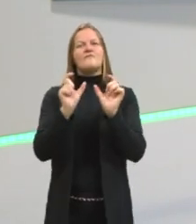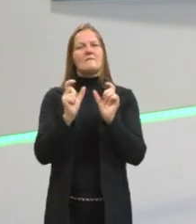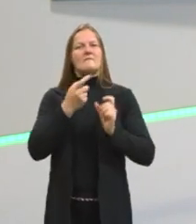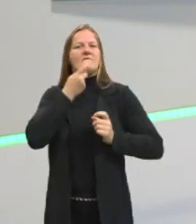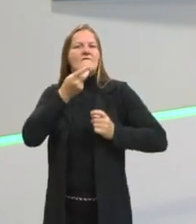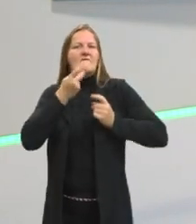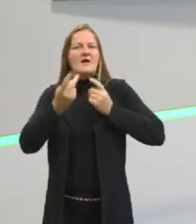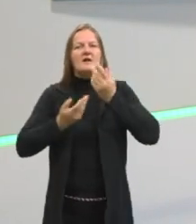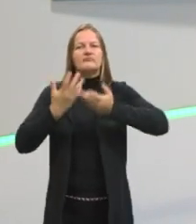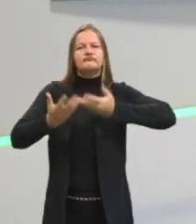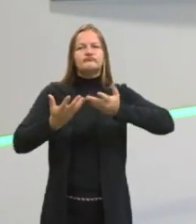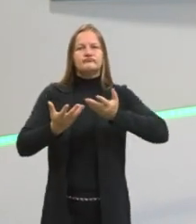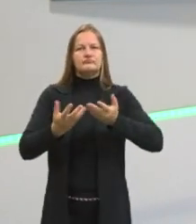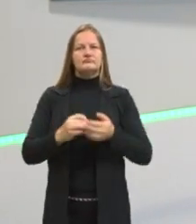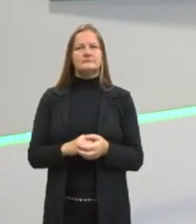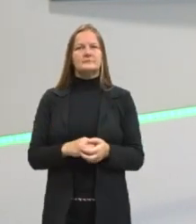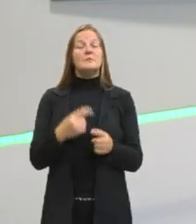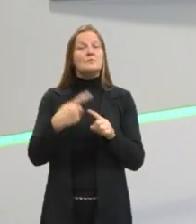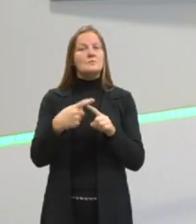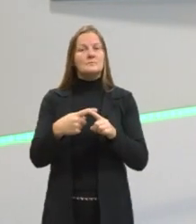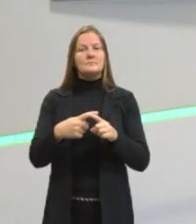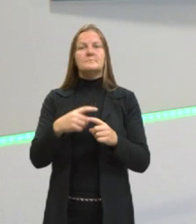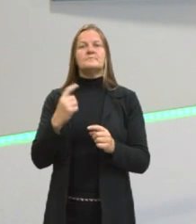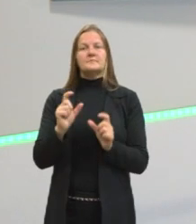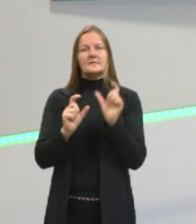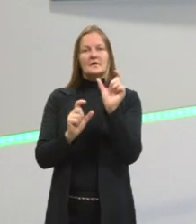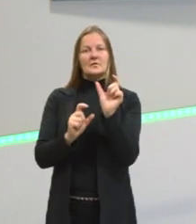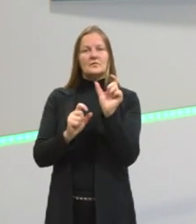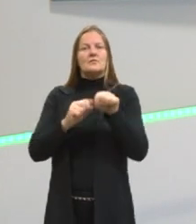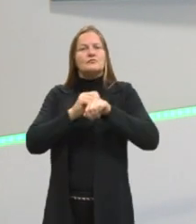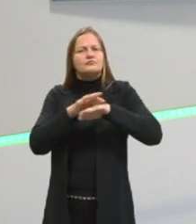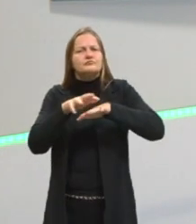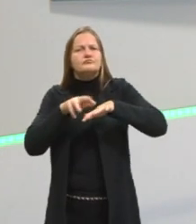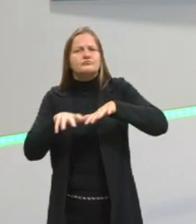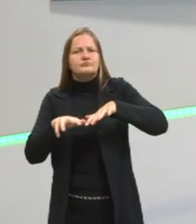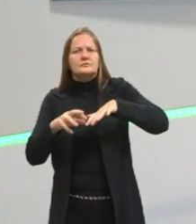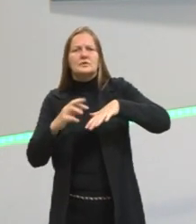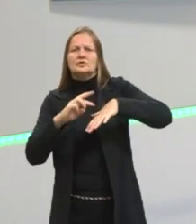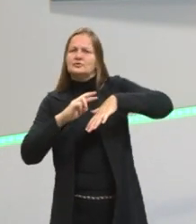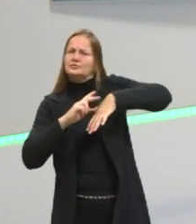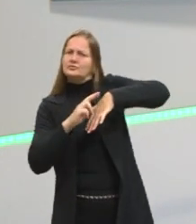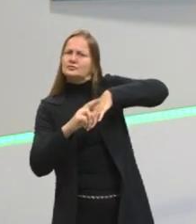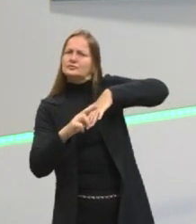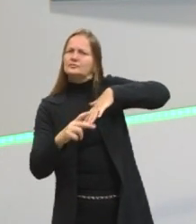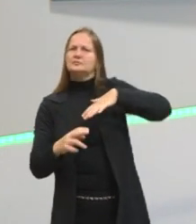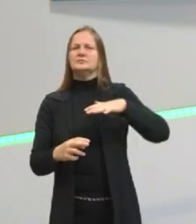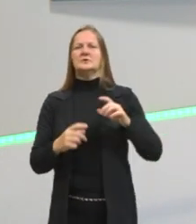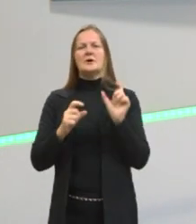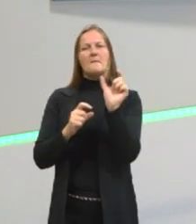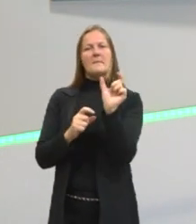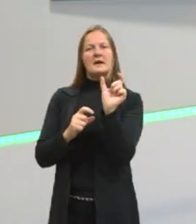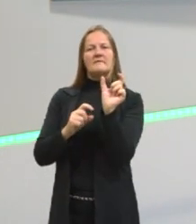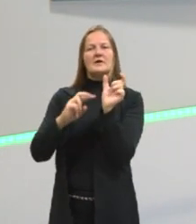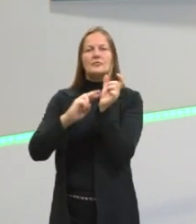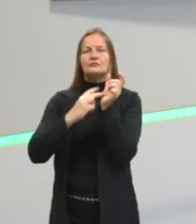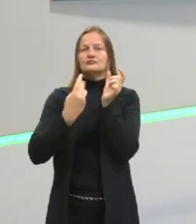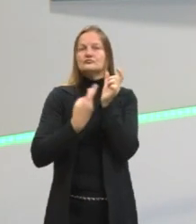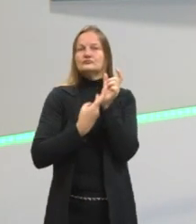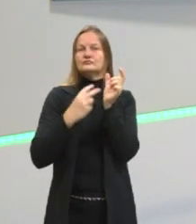Elas consistem nas figuras de linguagem em há o emprego de palavras com um sentido